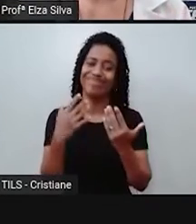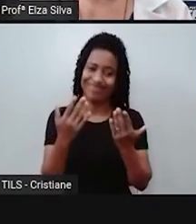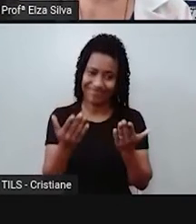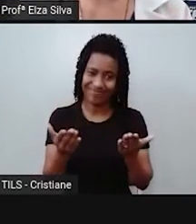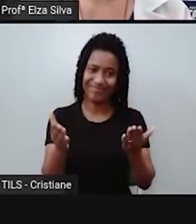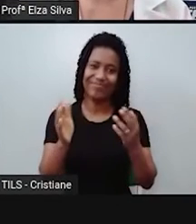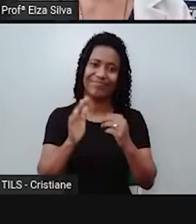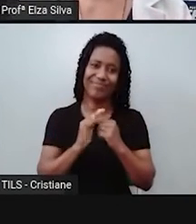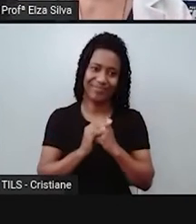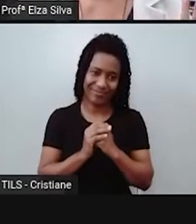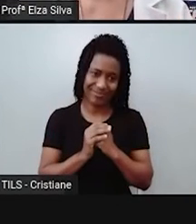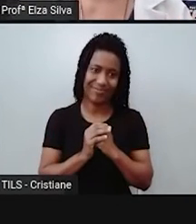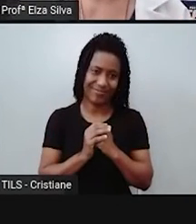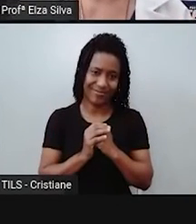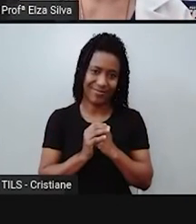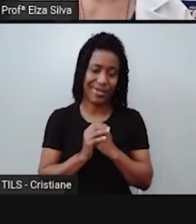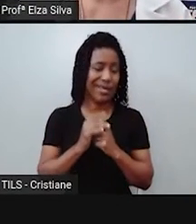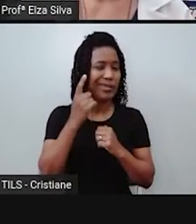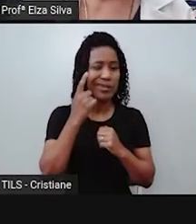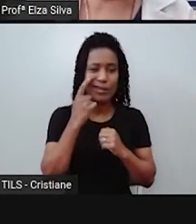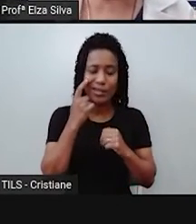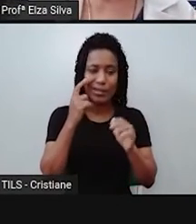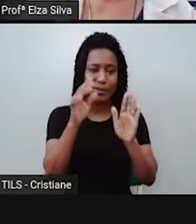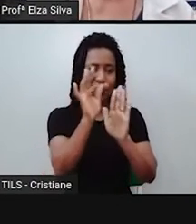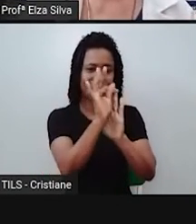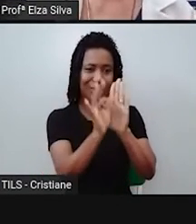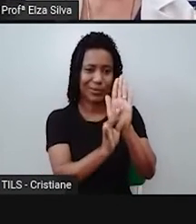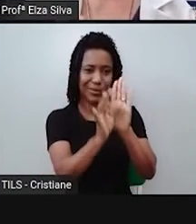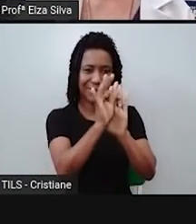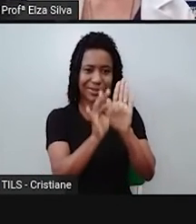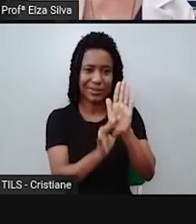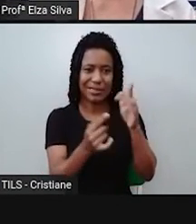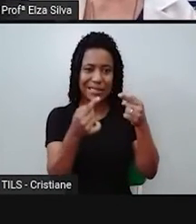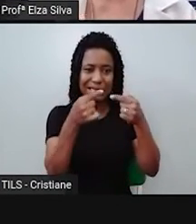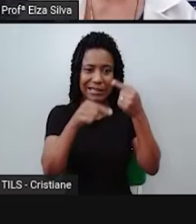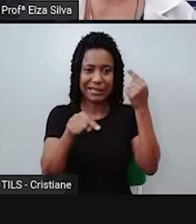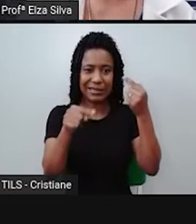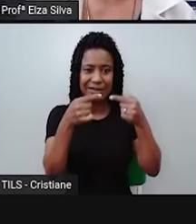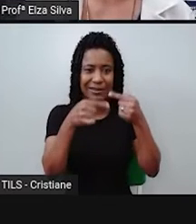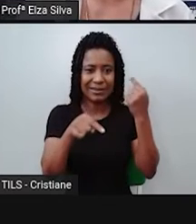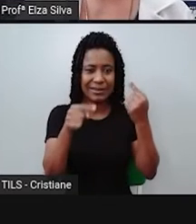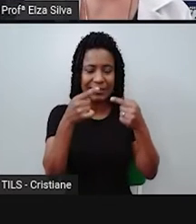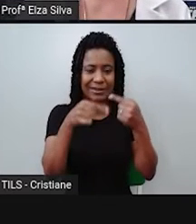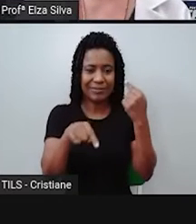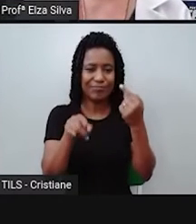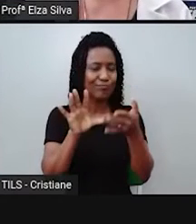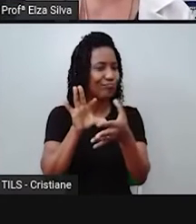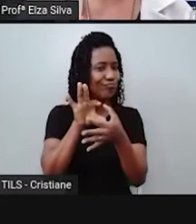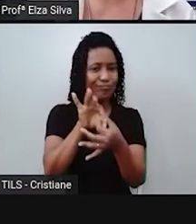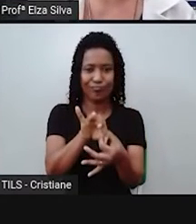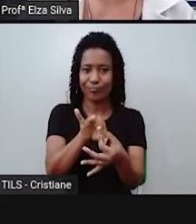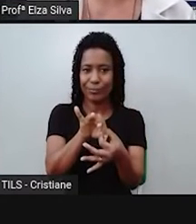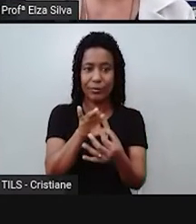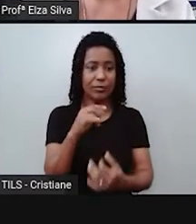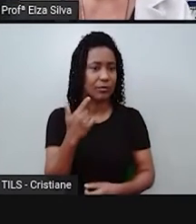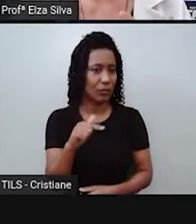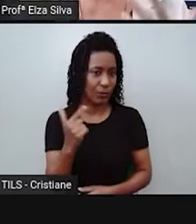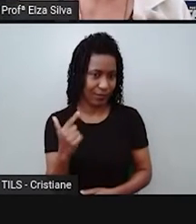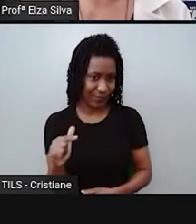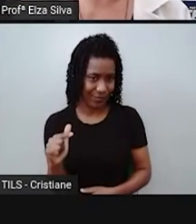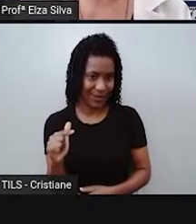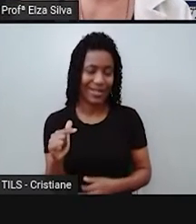unconnected text. Então, é por isso que nós hoje vamos aprender a utilizar